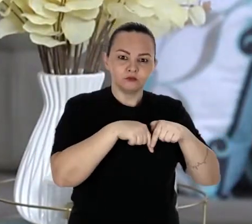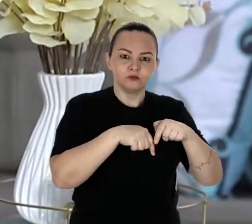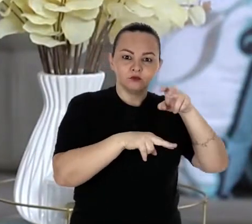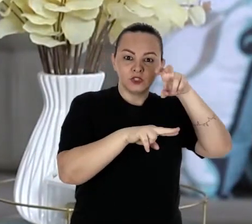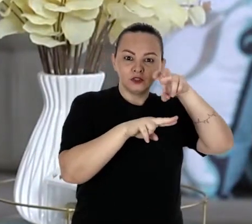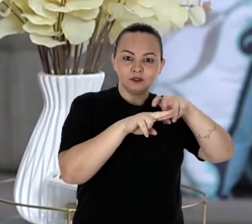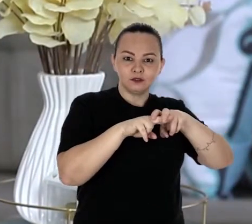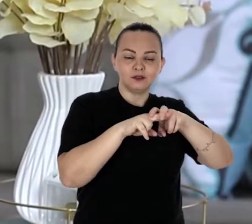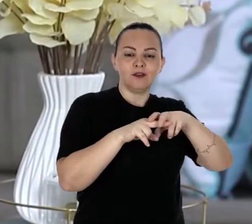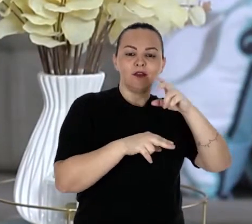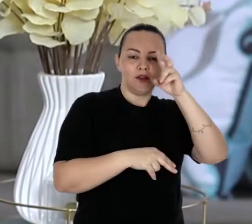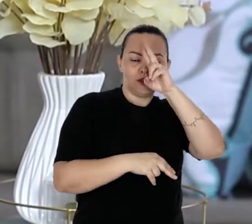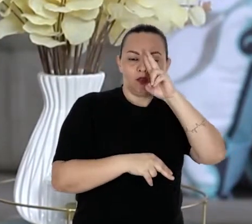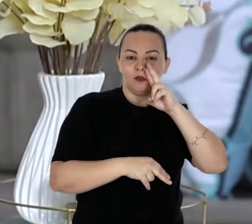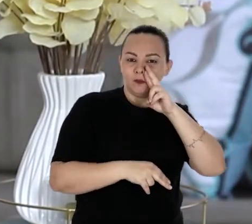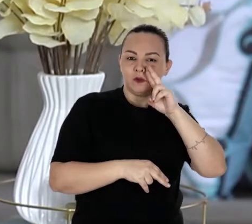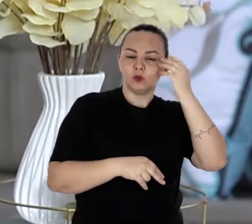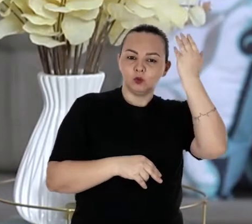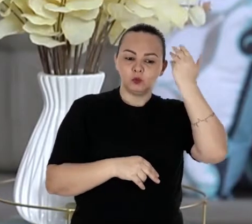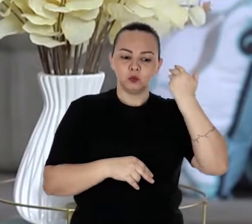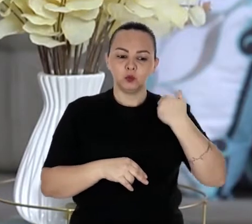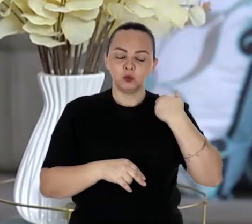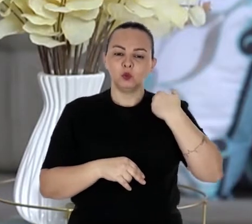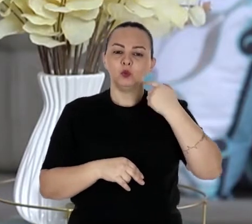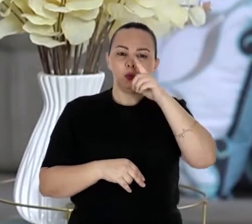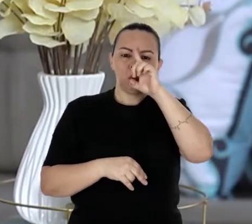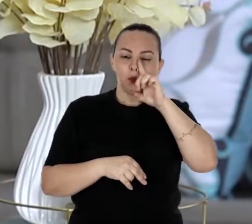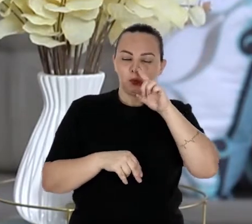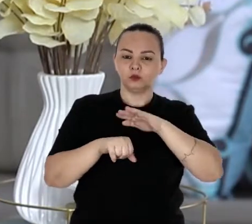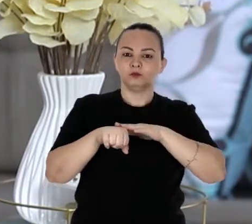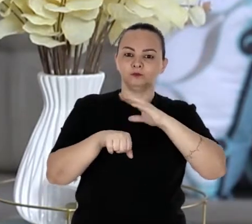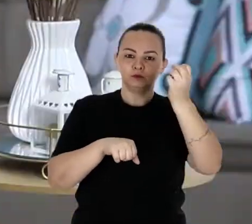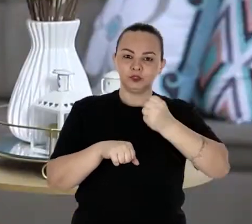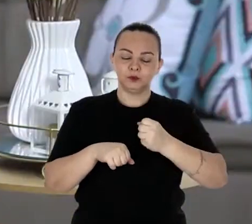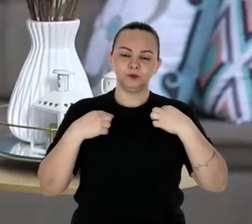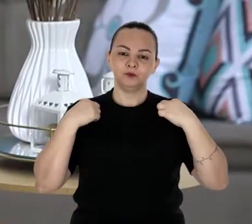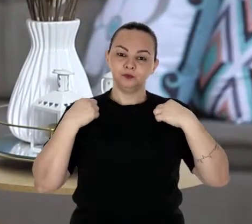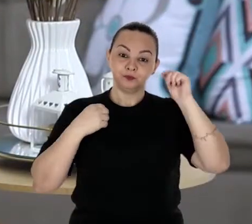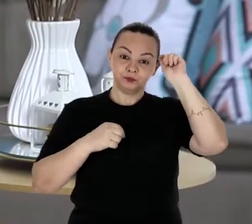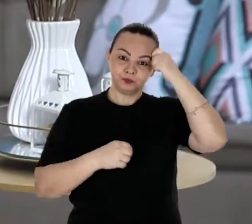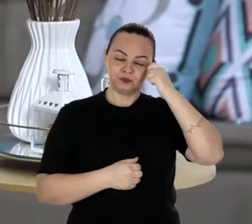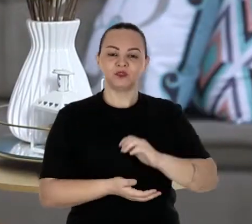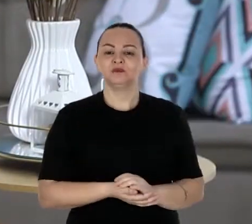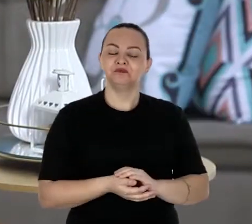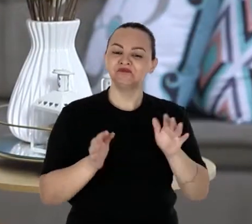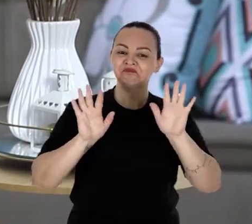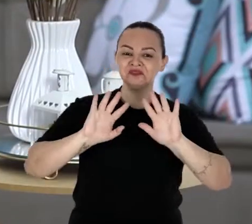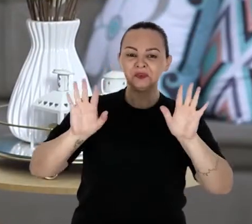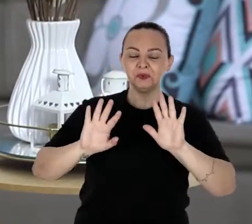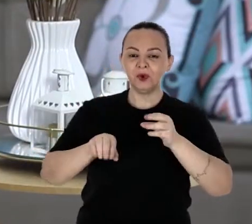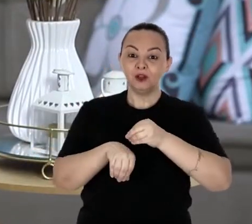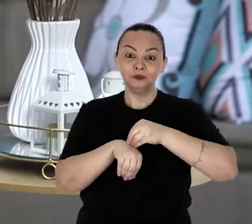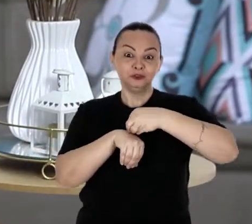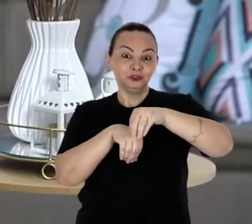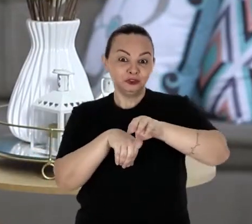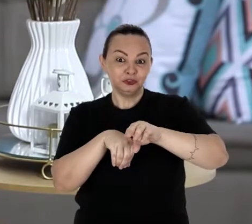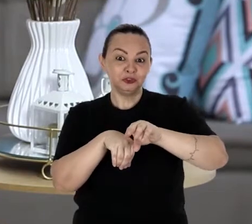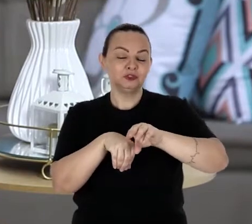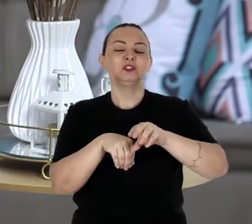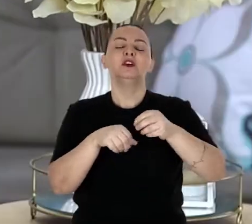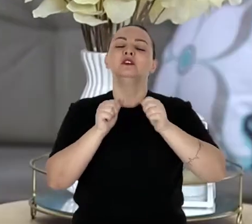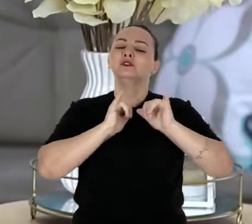Leles. Ela tem pele branca, é loira, com cabelos compridos e veste preto. Oi, pessoal! O tema de hoje do Pílulas de